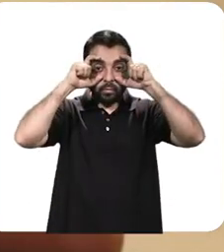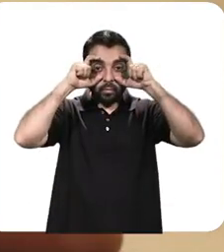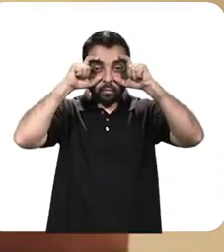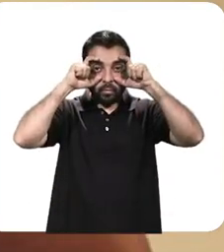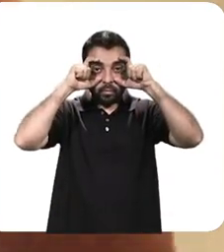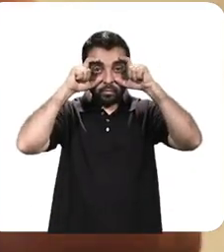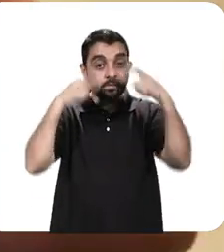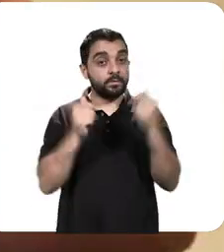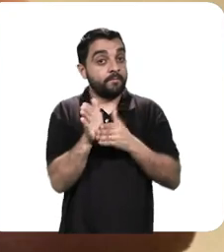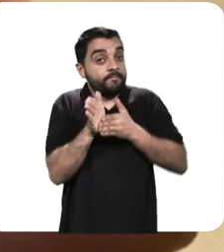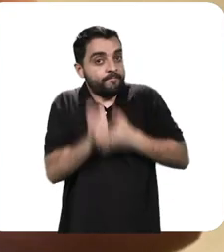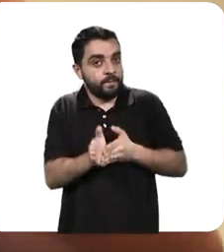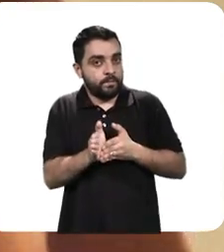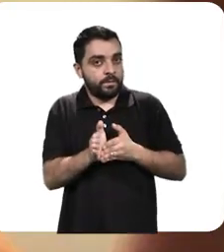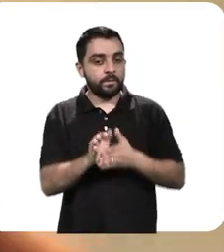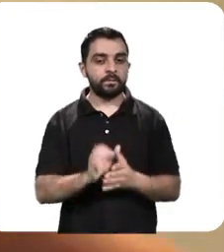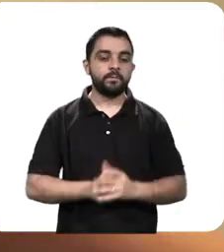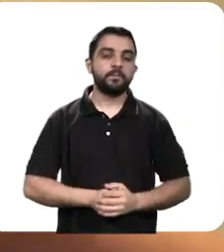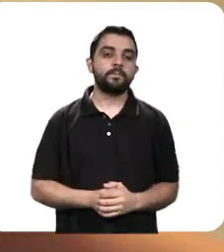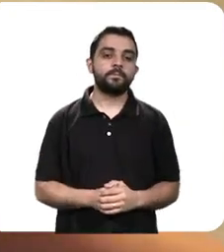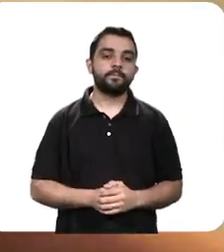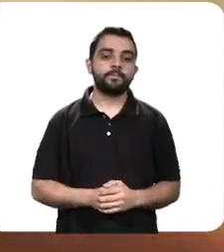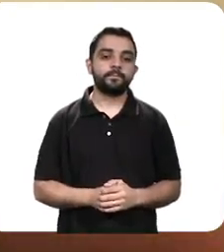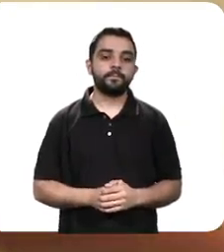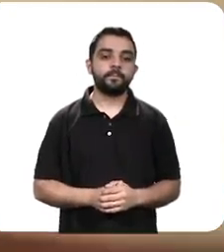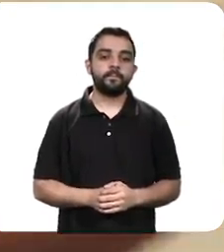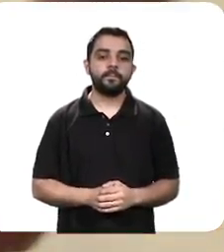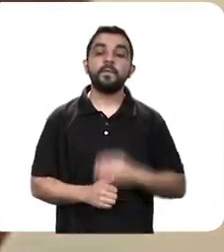O óculos precisa estar bem fixo.